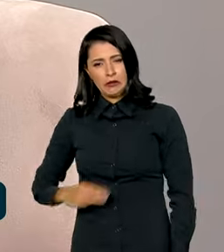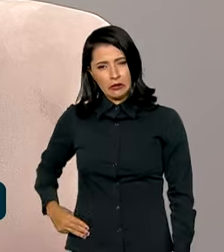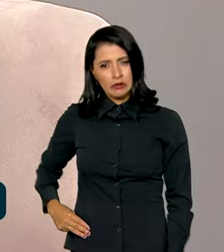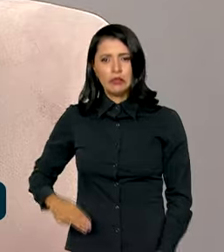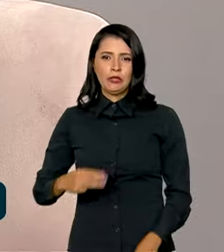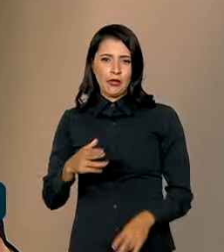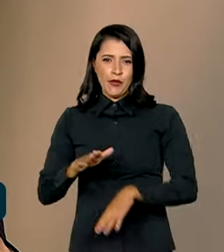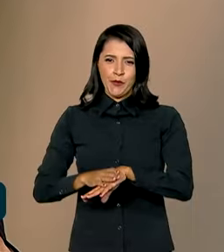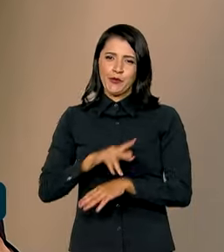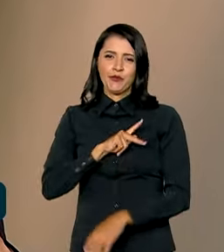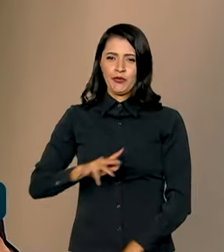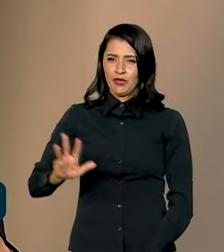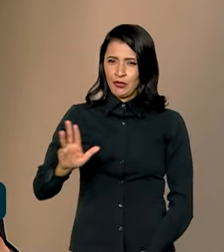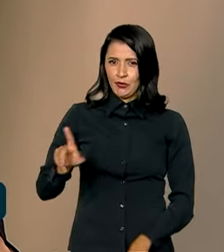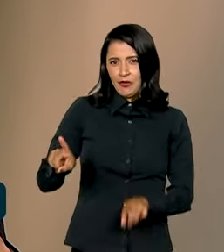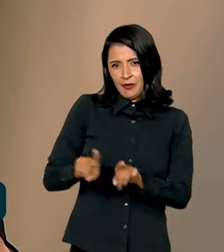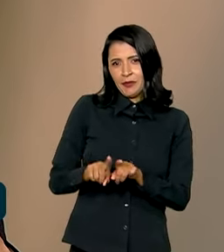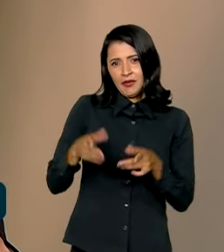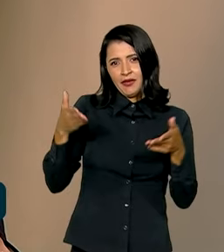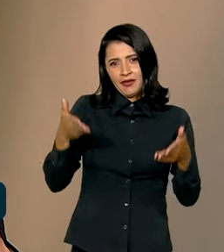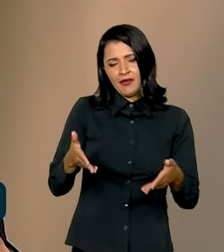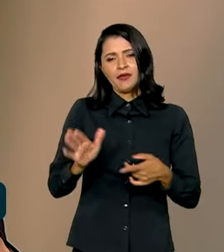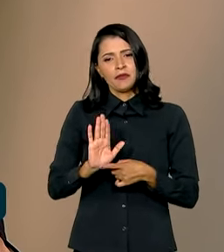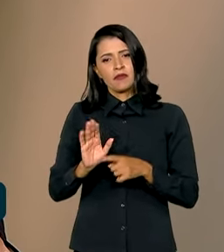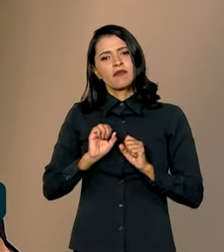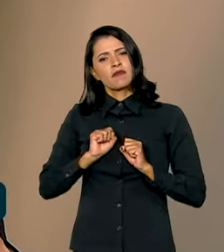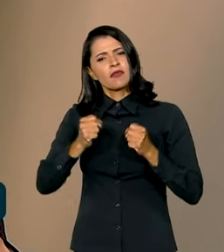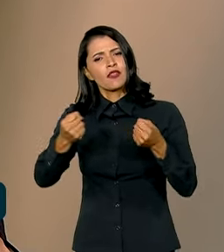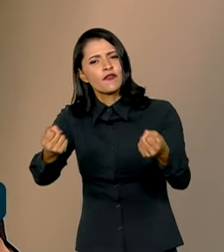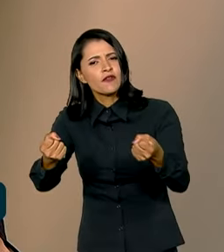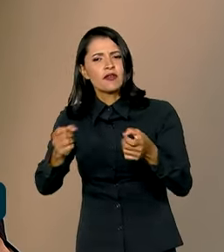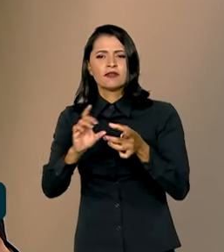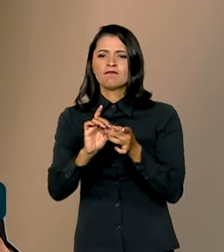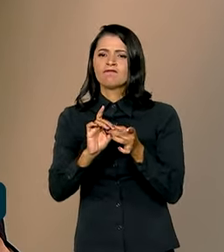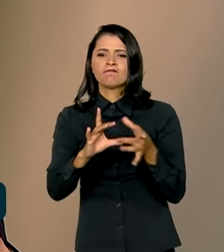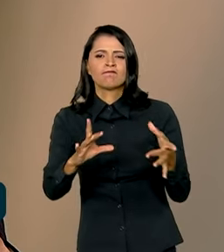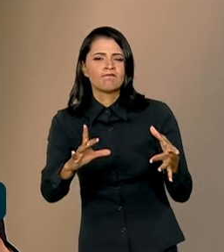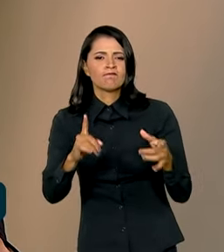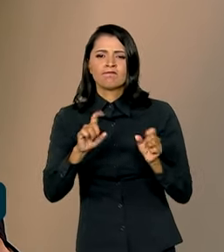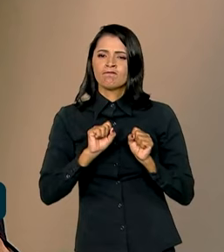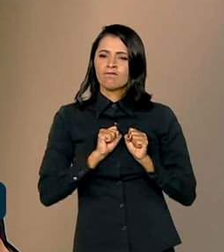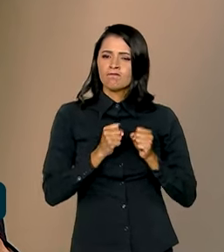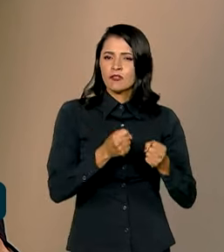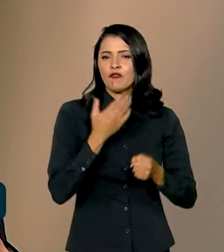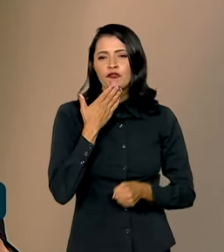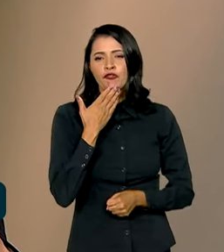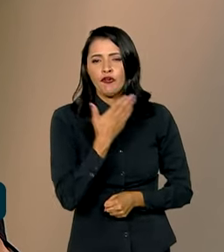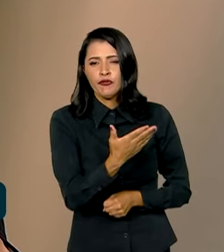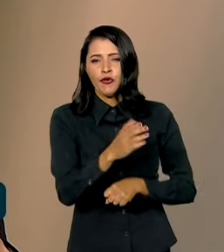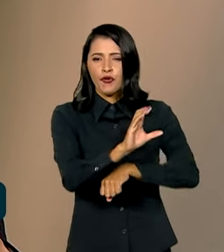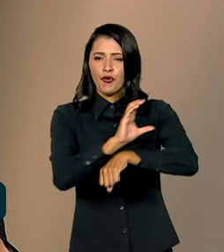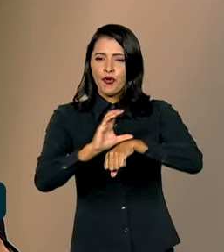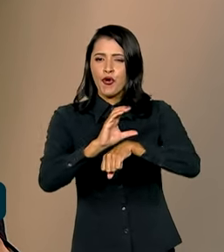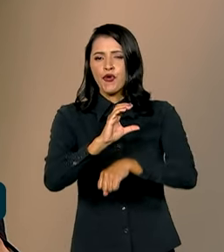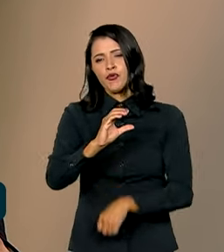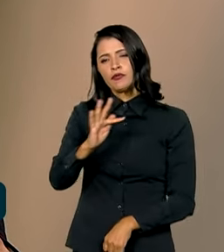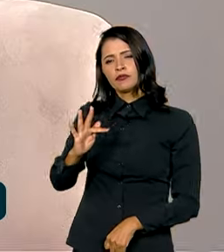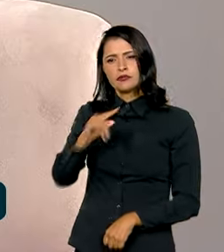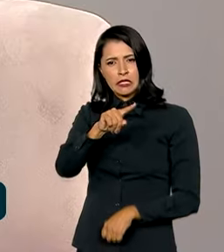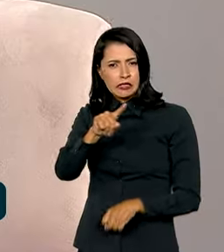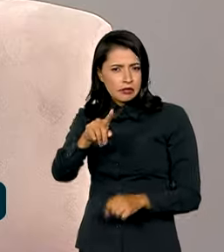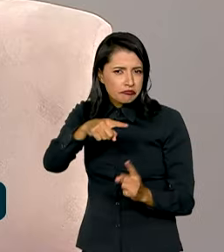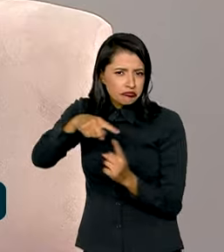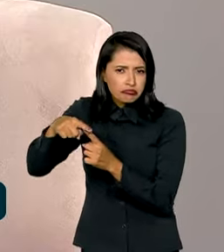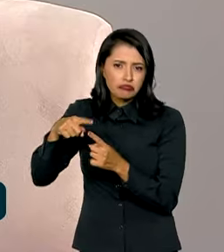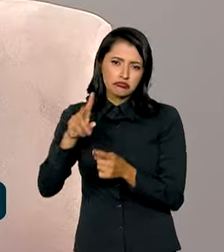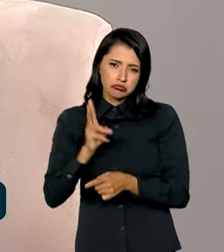presidente Lula, participando de um deles, em defesa da democracia, em defesa da Constituição. Esse tipo de iniciativa deve ser